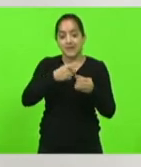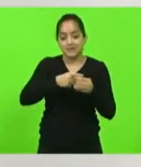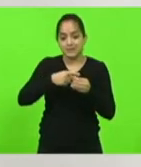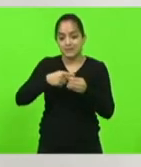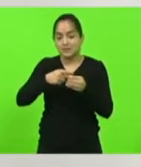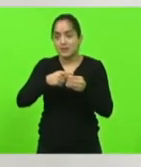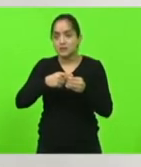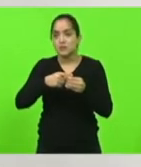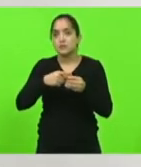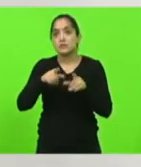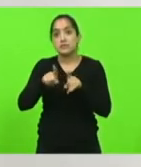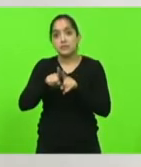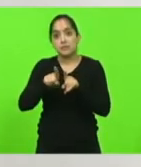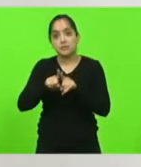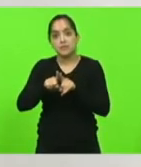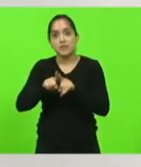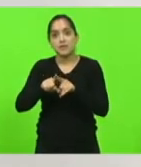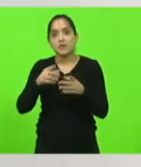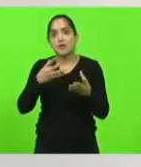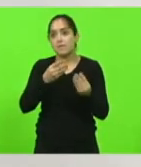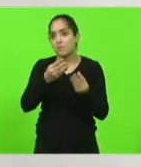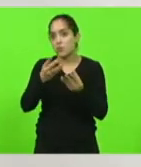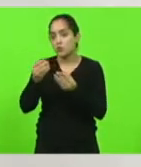o fluxo de veículos naquele trecho